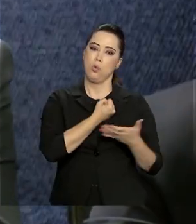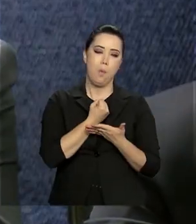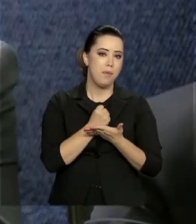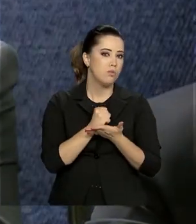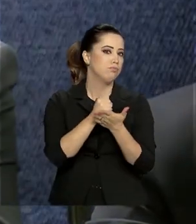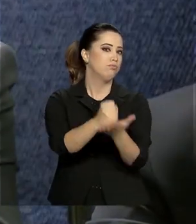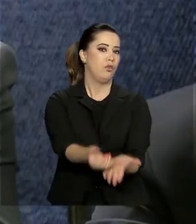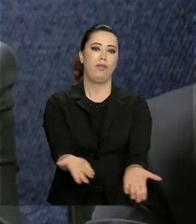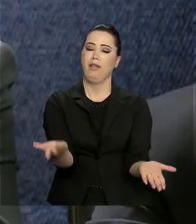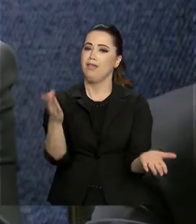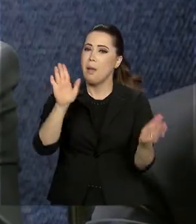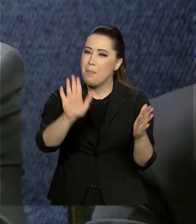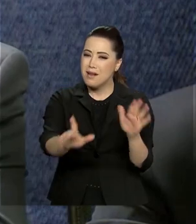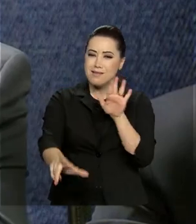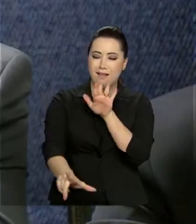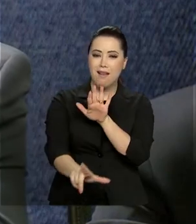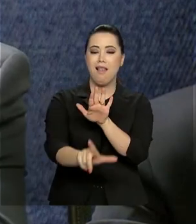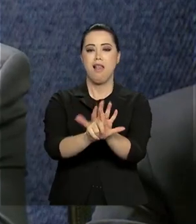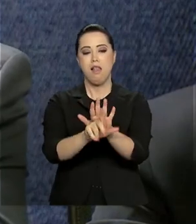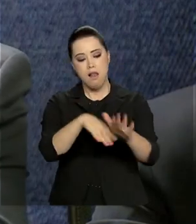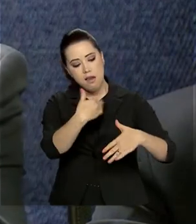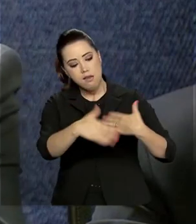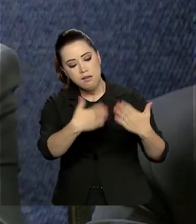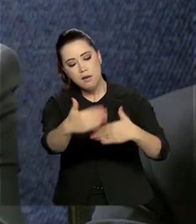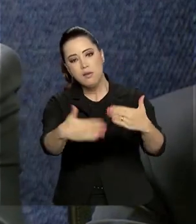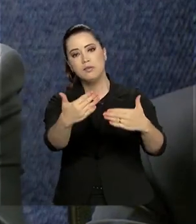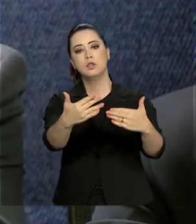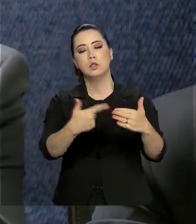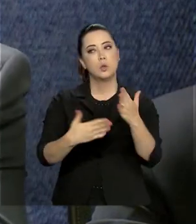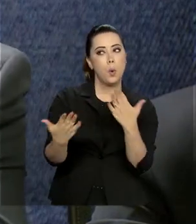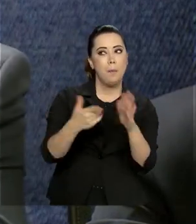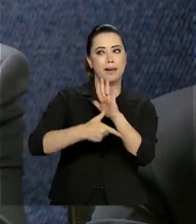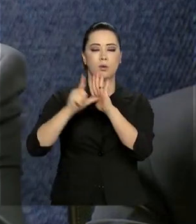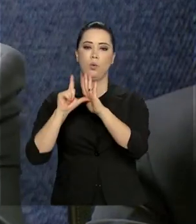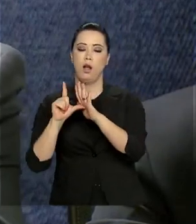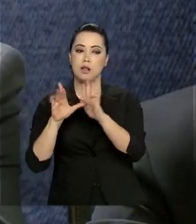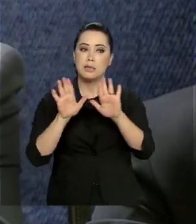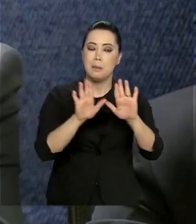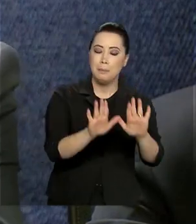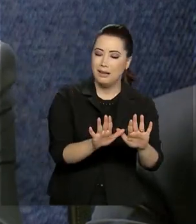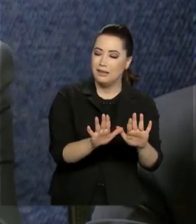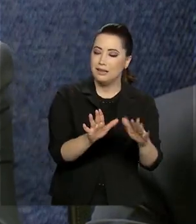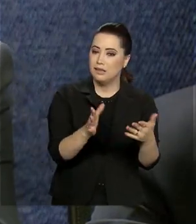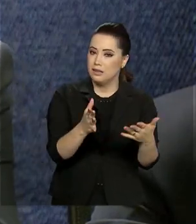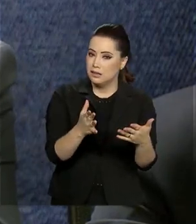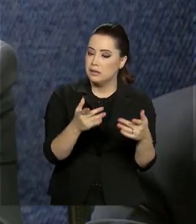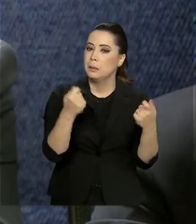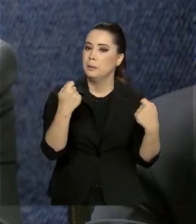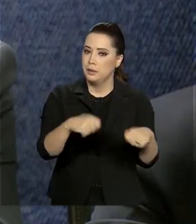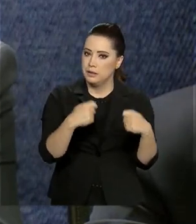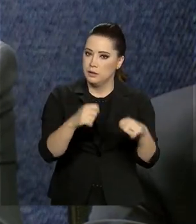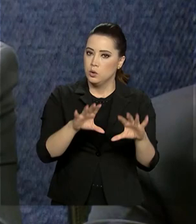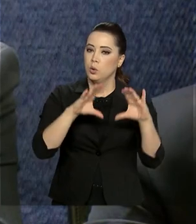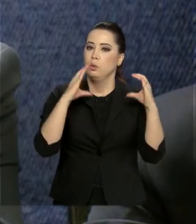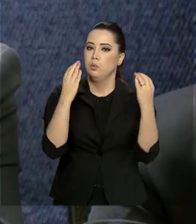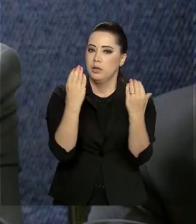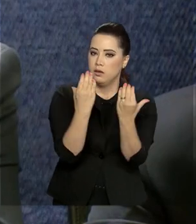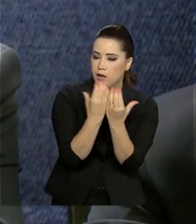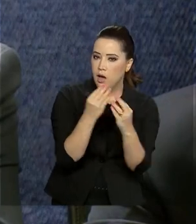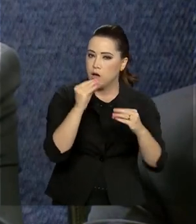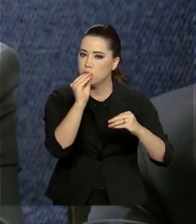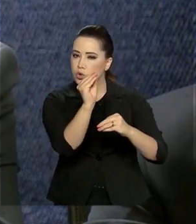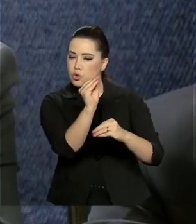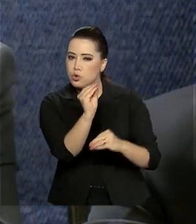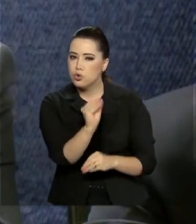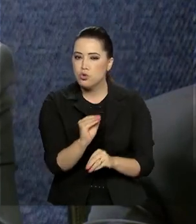Então, nós temos uma lei, realmente uma lei que avança em relação às leis anteriores e que constitui as comunidades terapêuticas como um